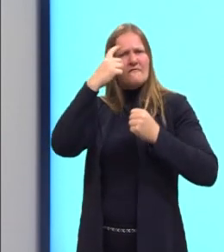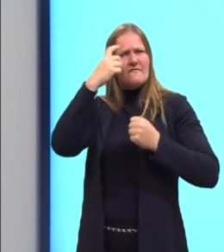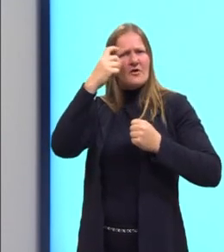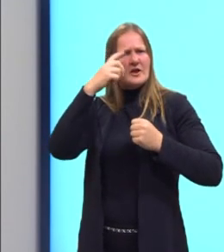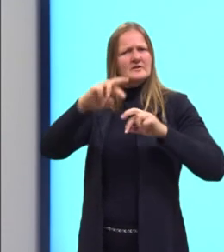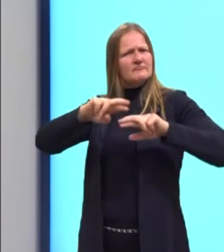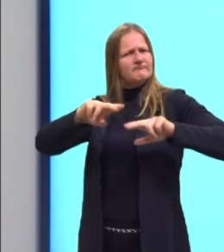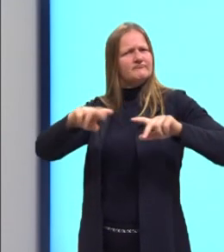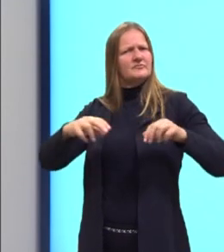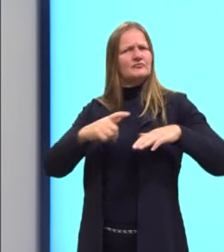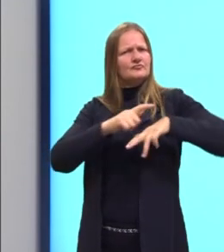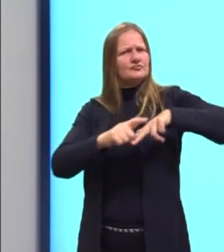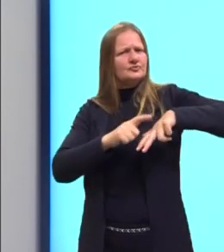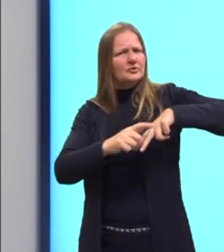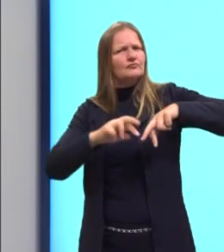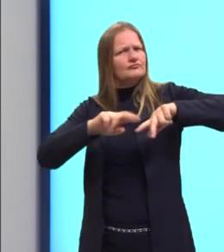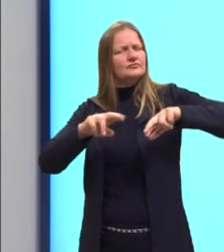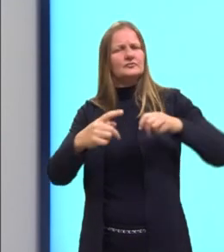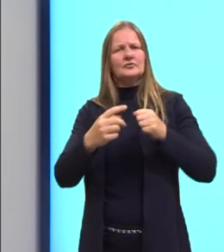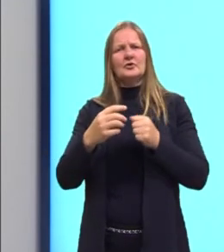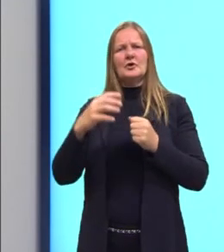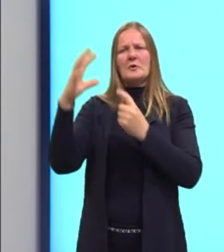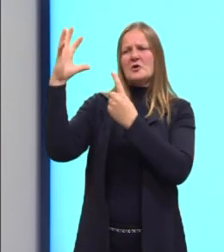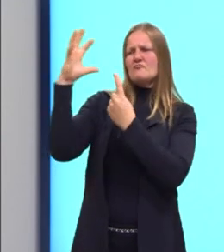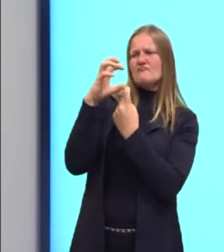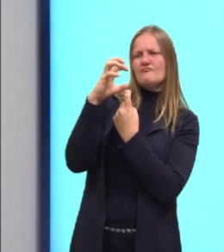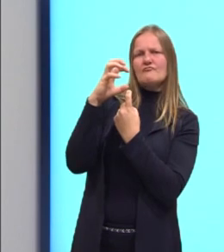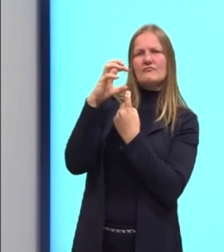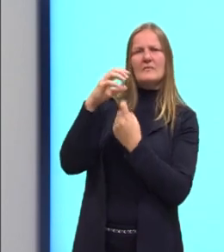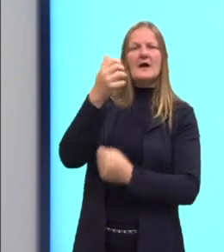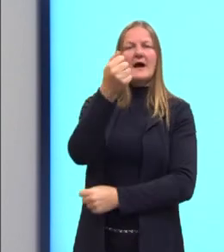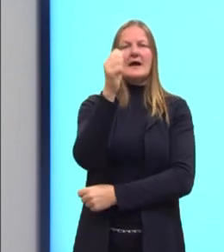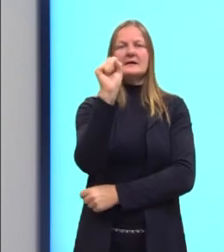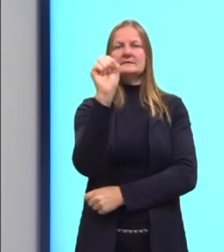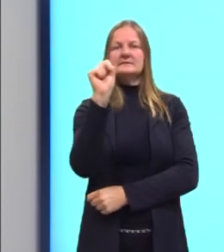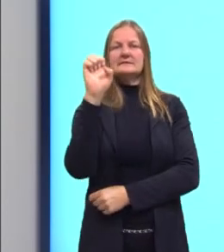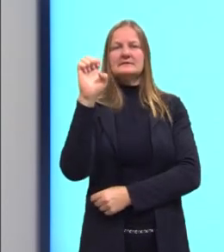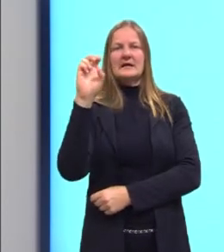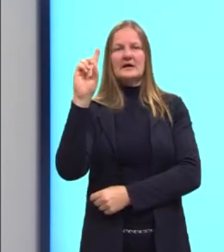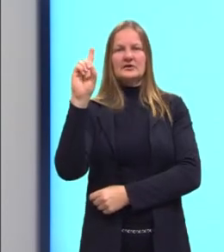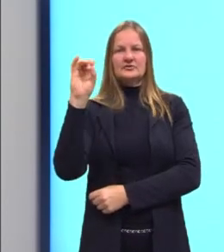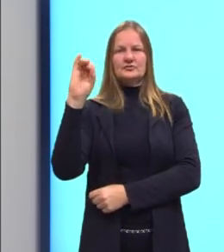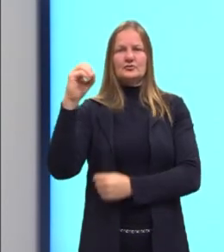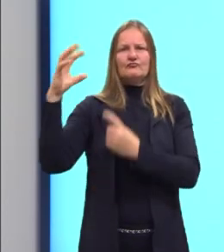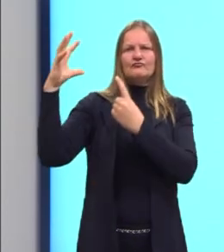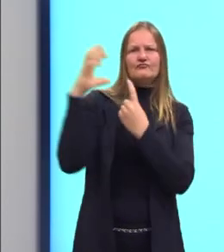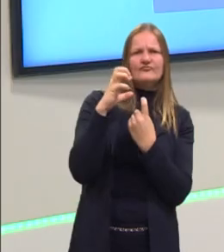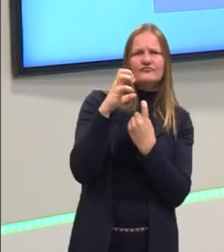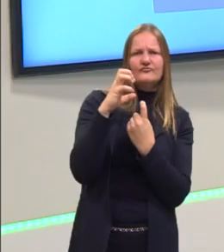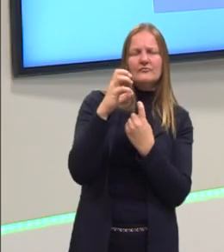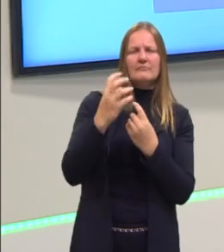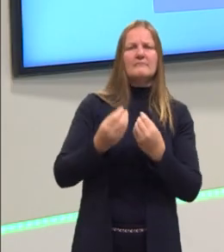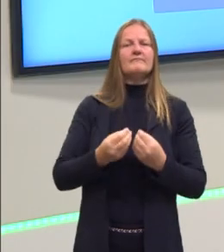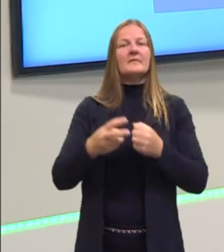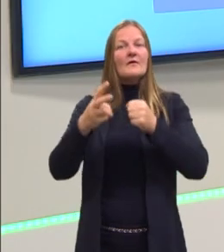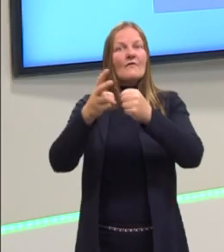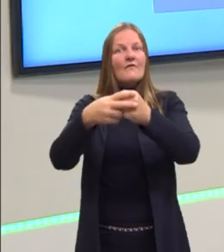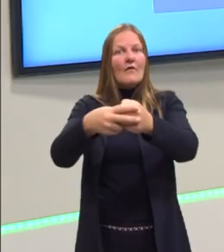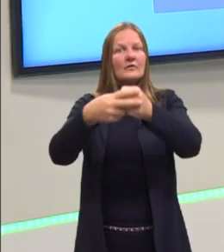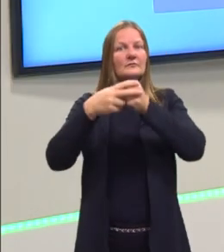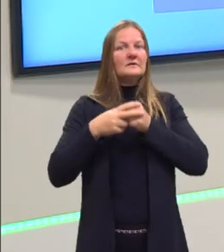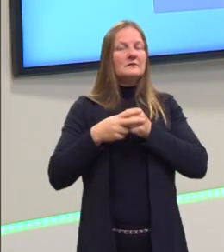violência de gênero e assédio. Então, vocês viram que para interpretar uma voz passiva,